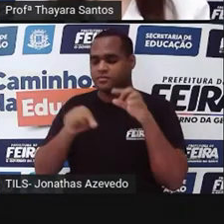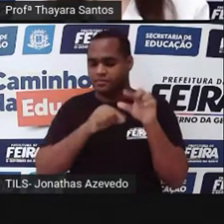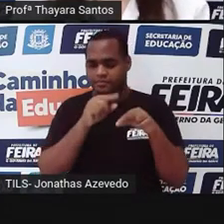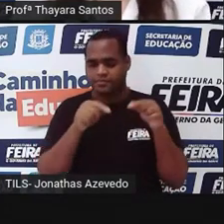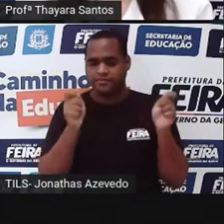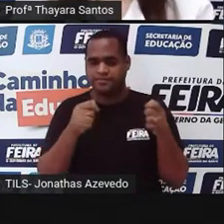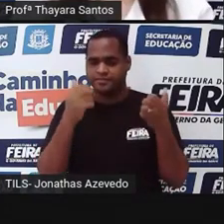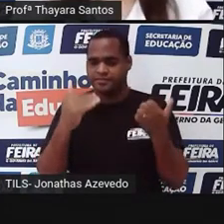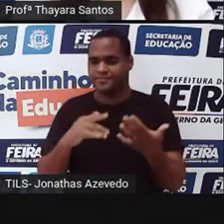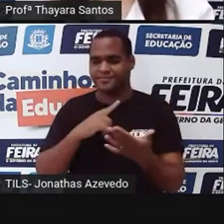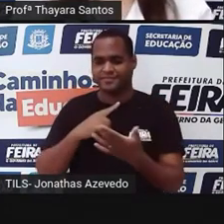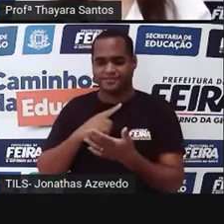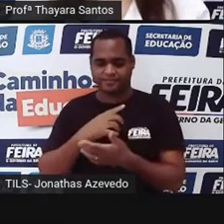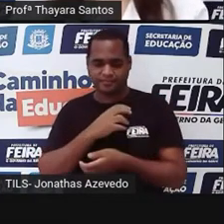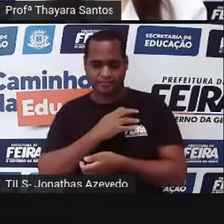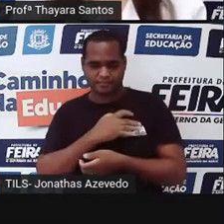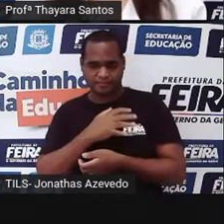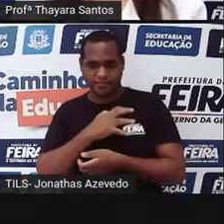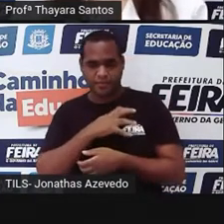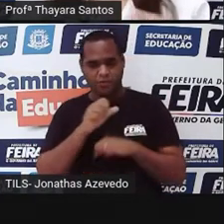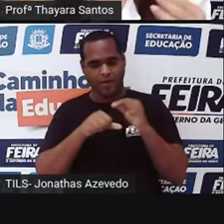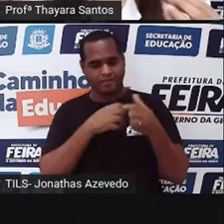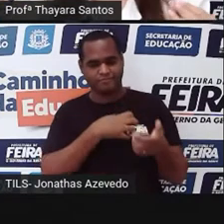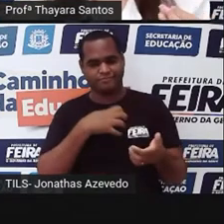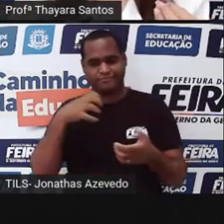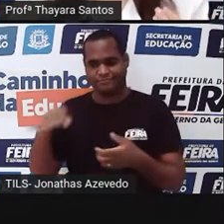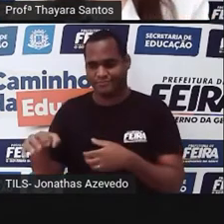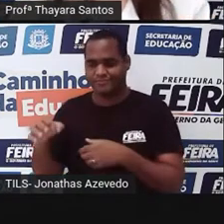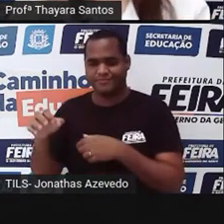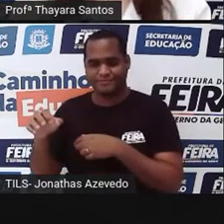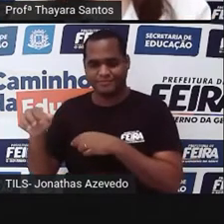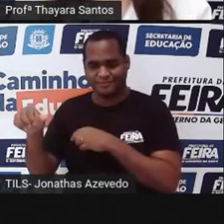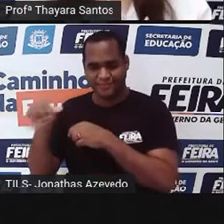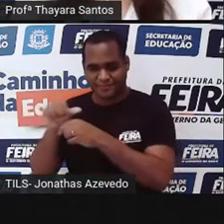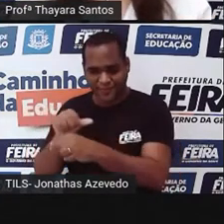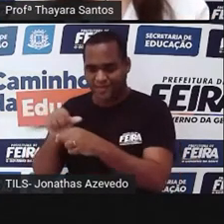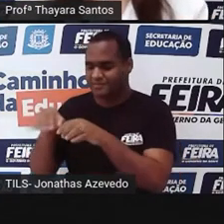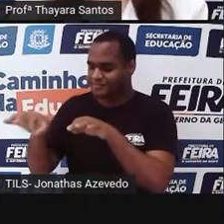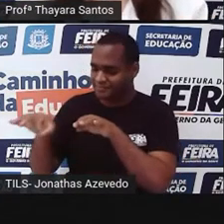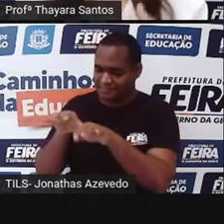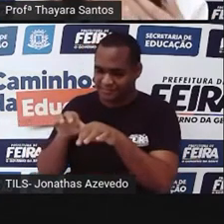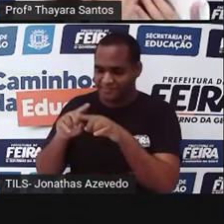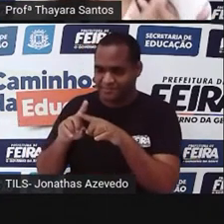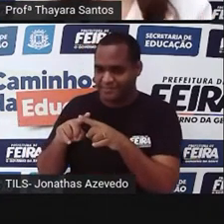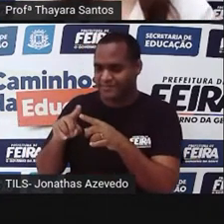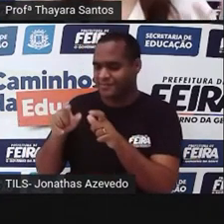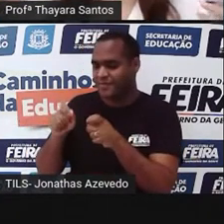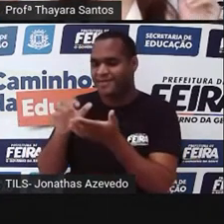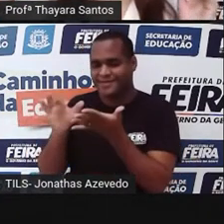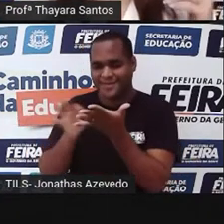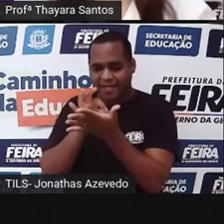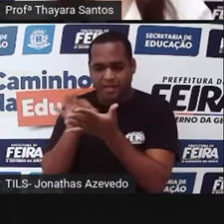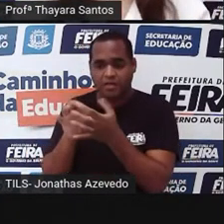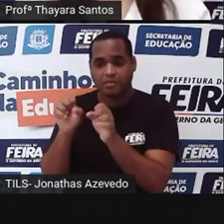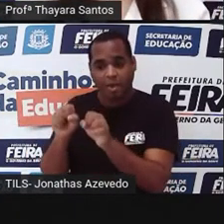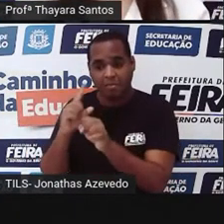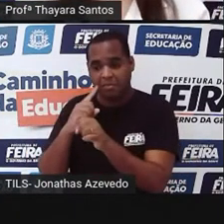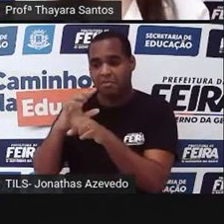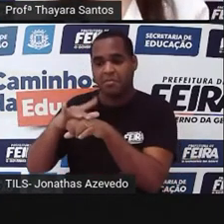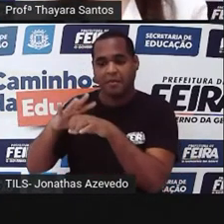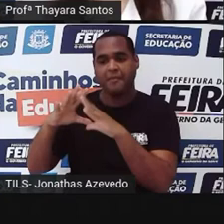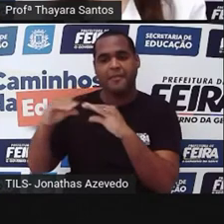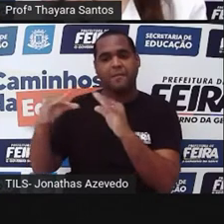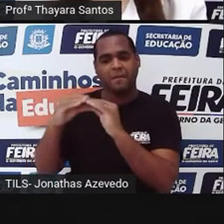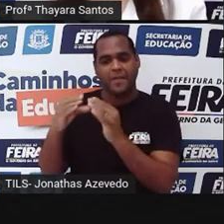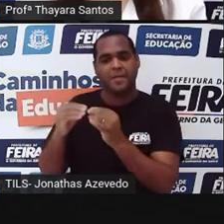próprio coração ou qualquer órgão do nosso corpo, fazer ali um tratamento com células-tronco para sarar, né, para curar aquelas células